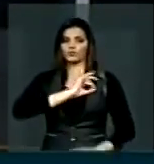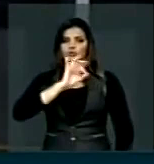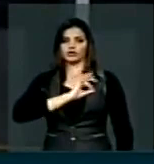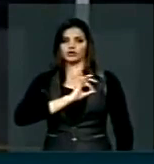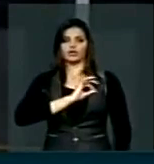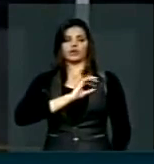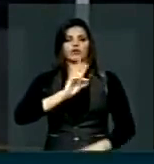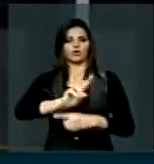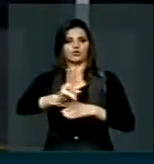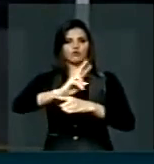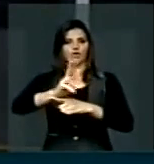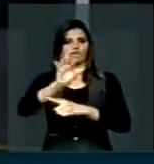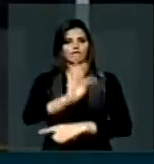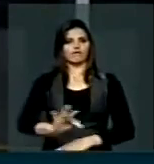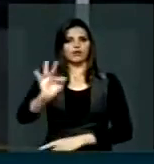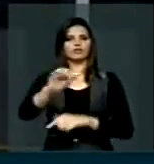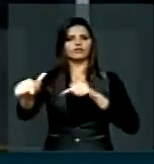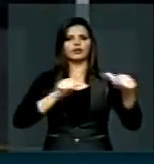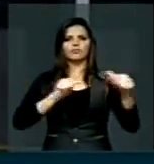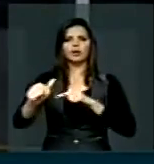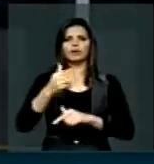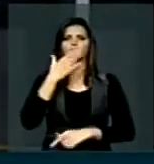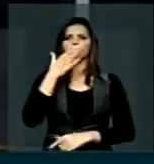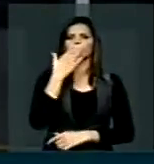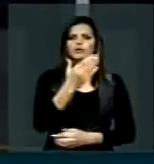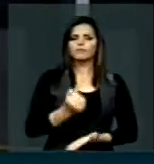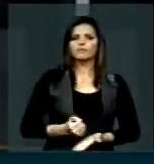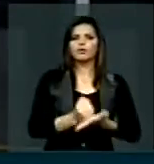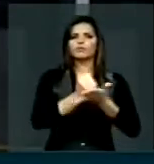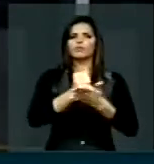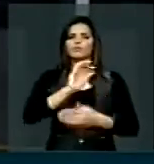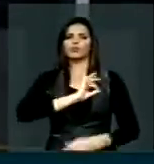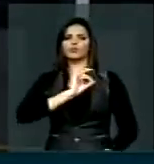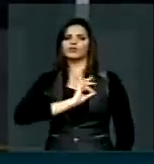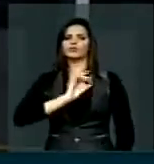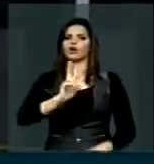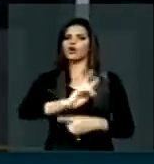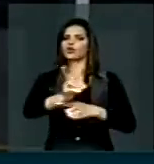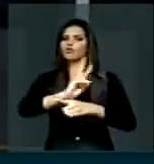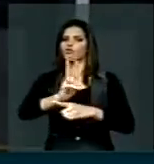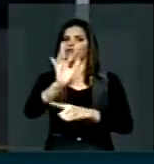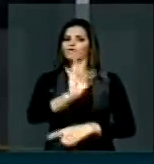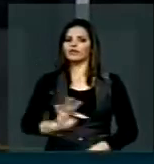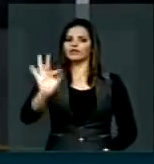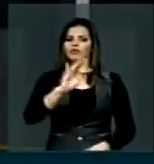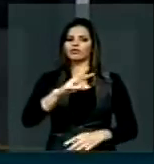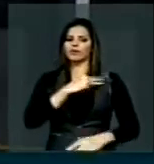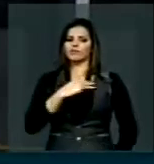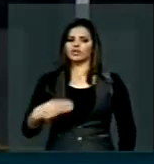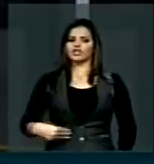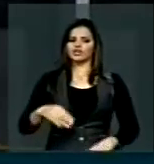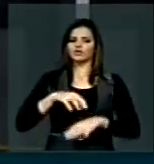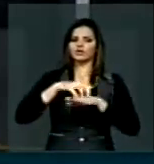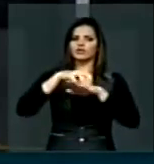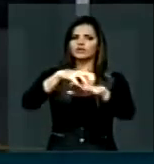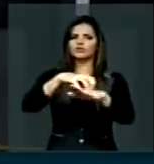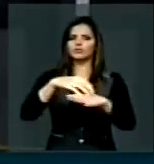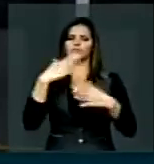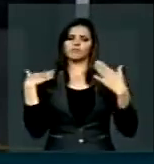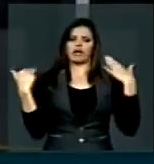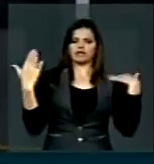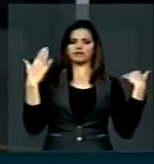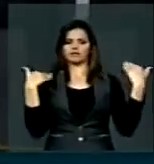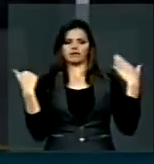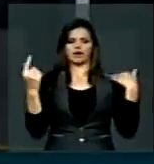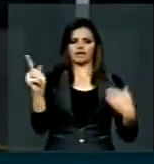Rodoviária Federal é para trabalhar para a Polícia Rodoviária Federal, não é para levar ministro para passear nas